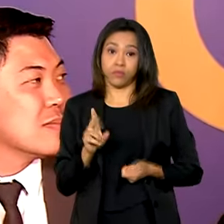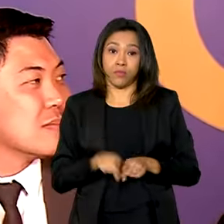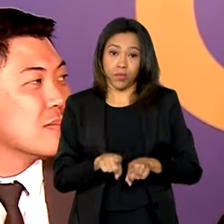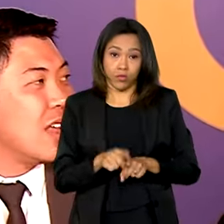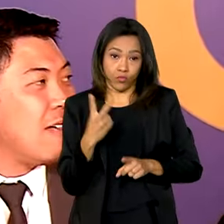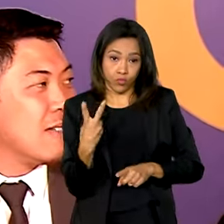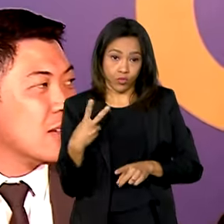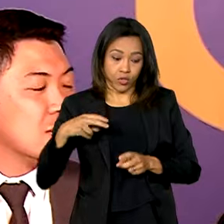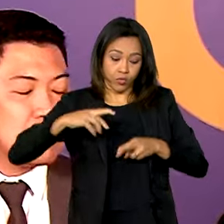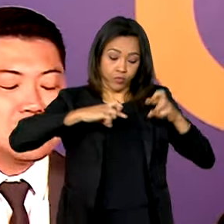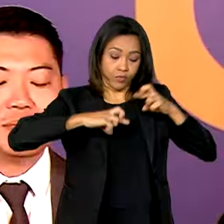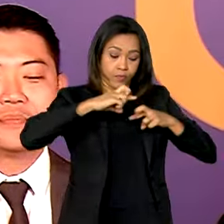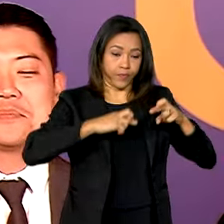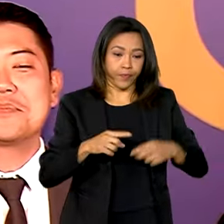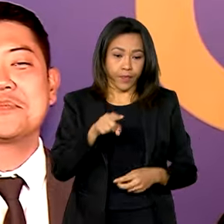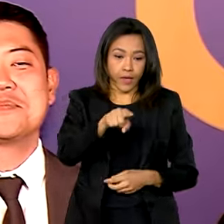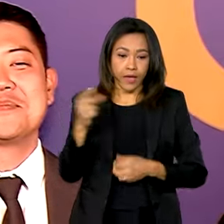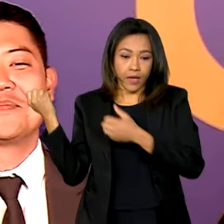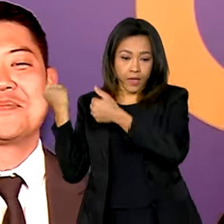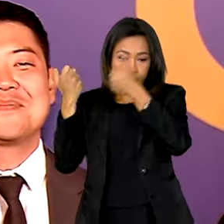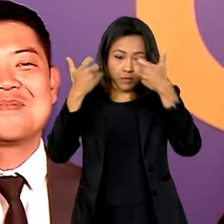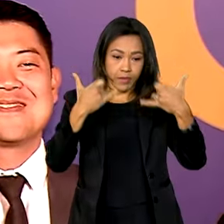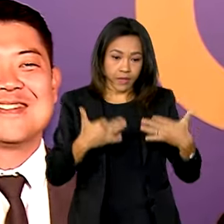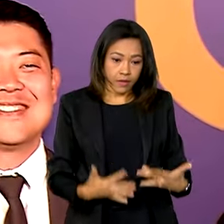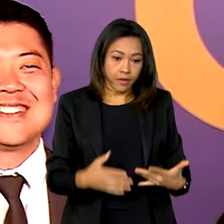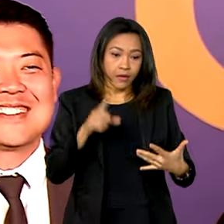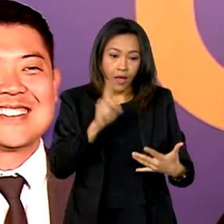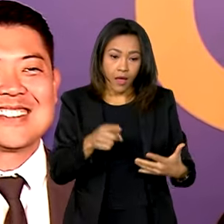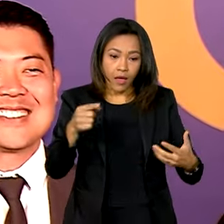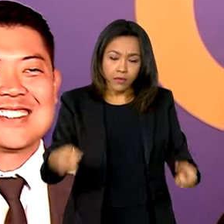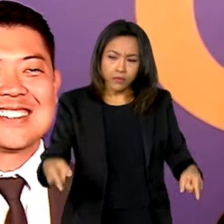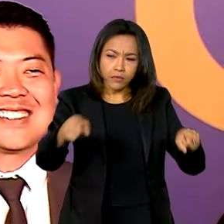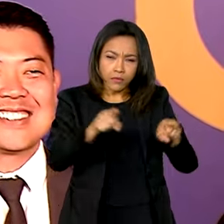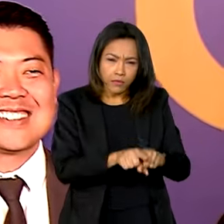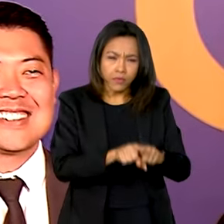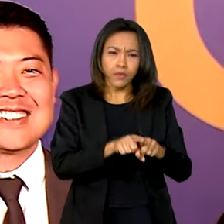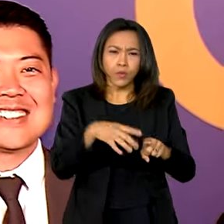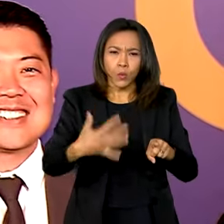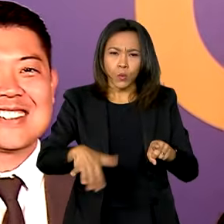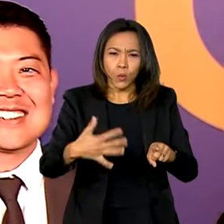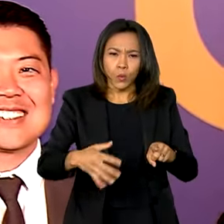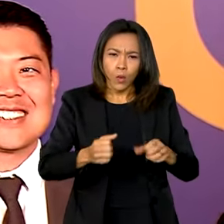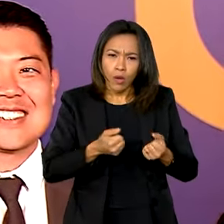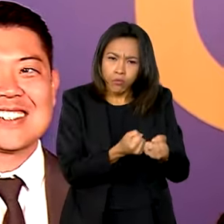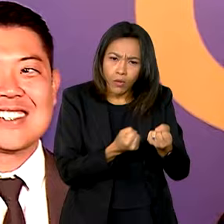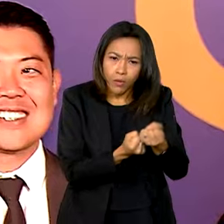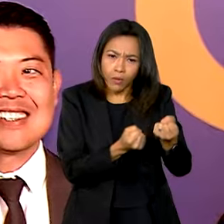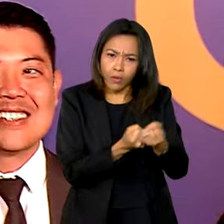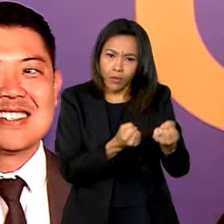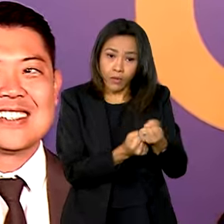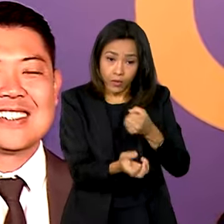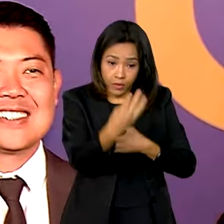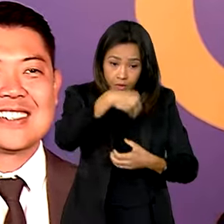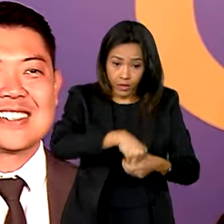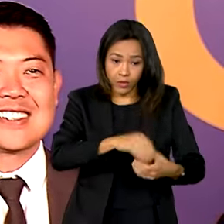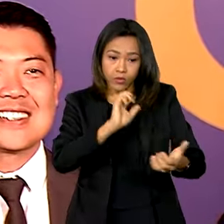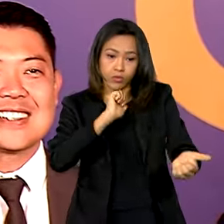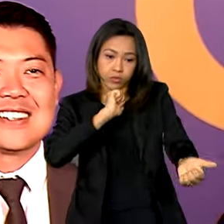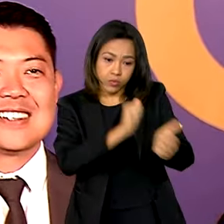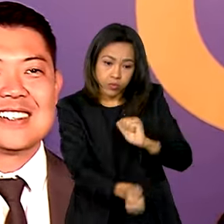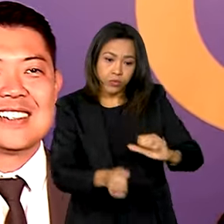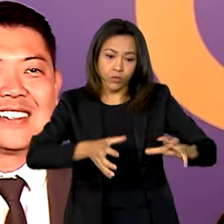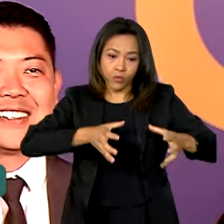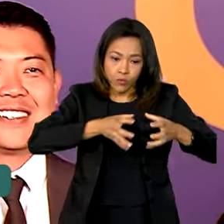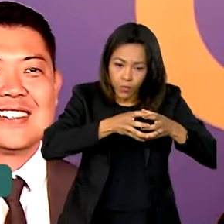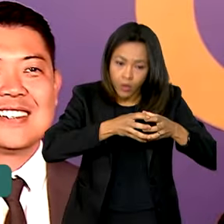um dos convênios mais longos que nós temos de patrocínio dentro do atletismo, dentro do